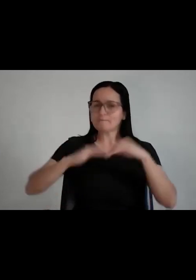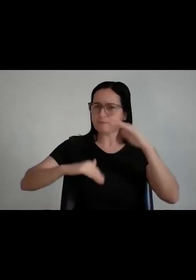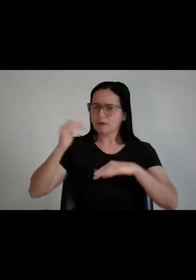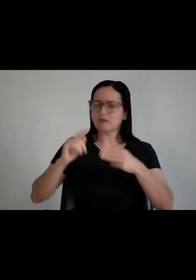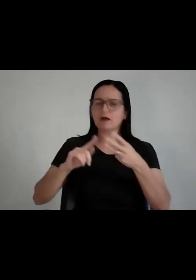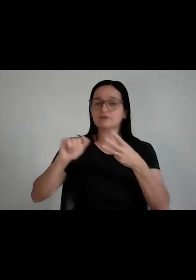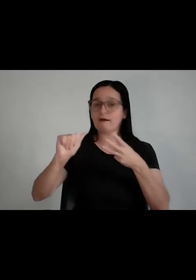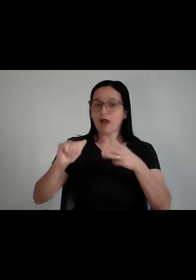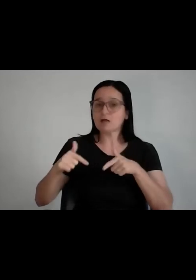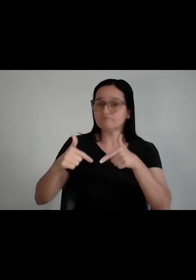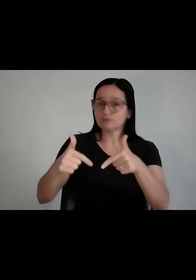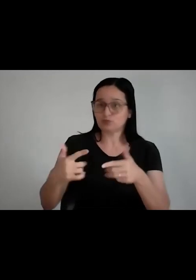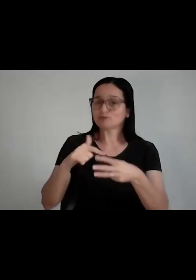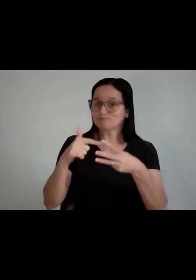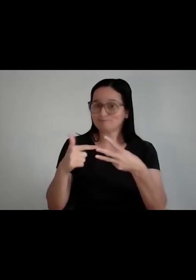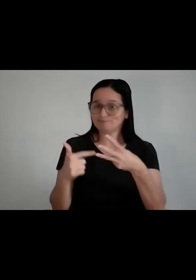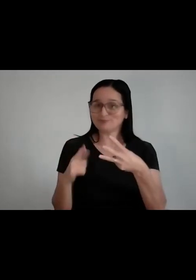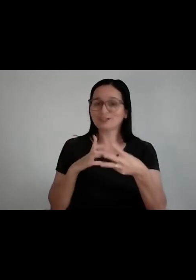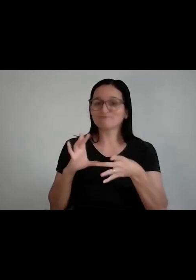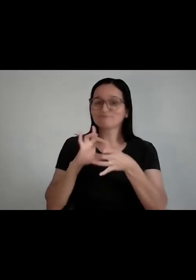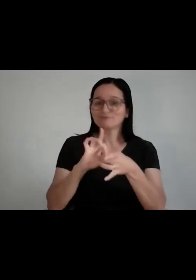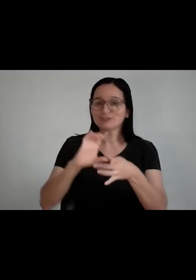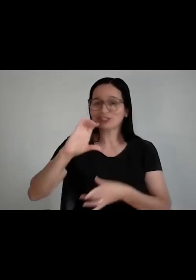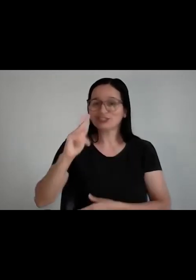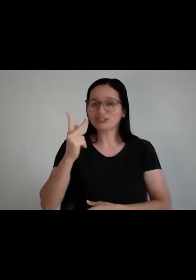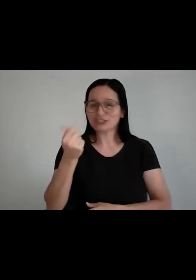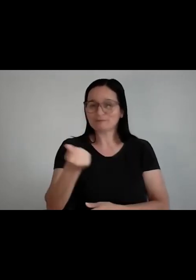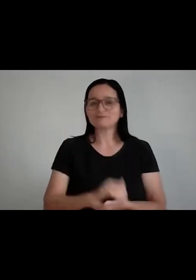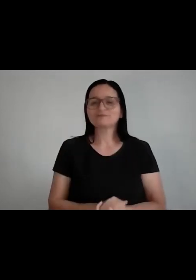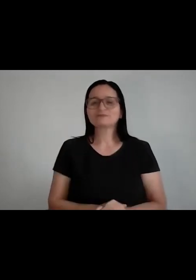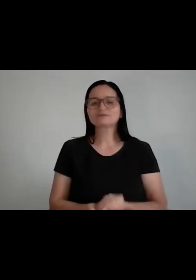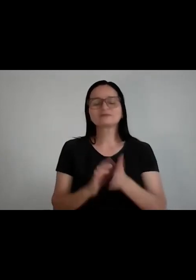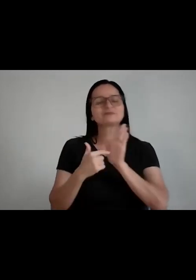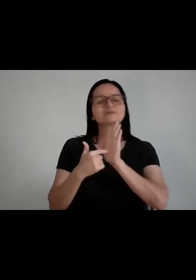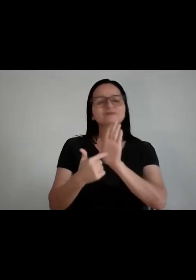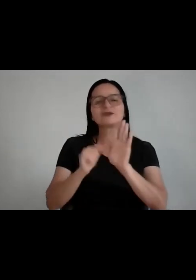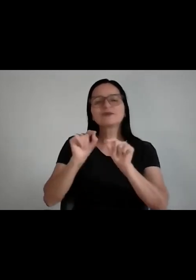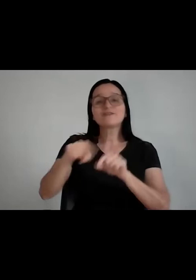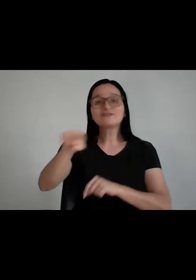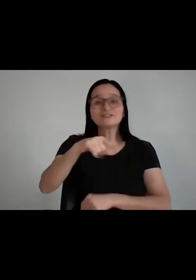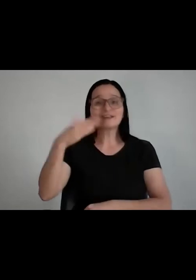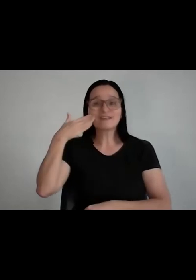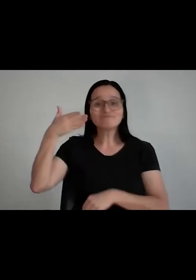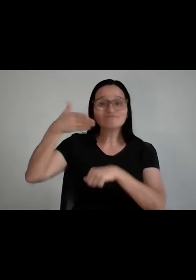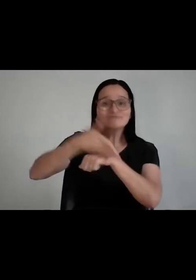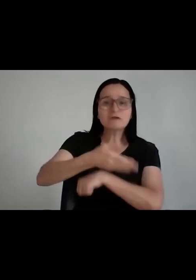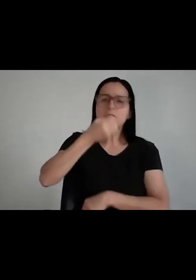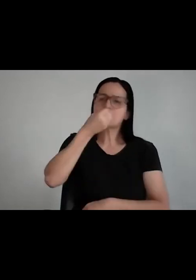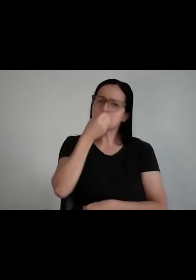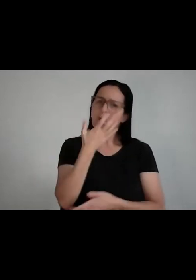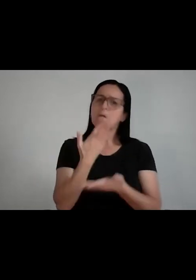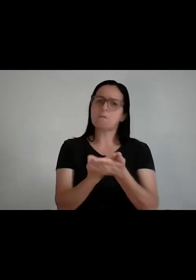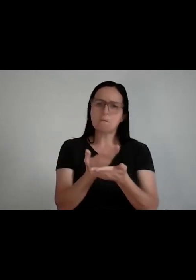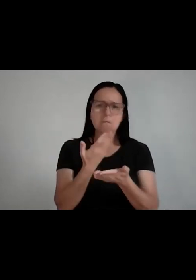a gente está tentando discutir aqui com vocês é botar uma luz. Que bom que você está aí na Edux fazendo investimento.